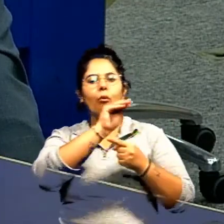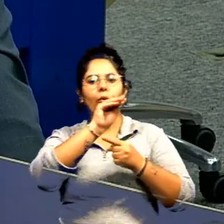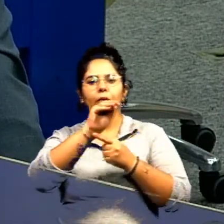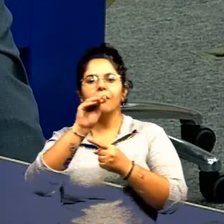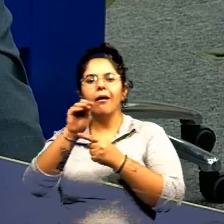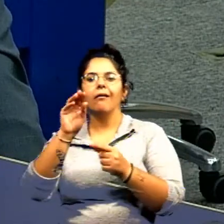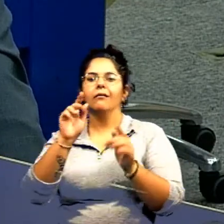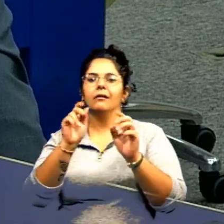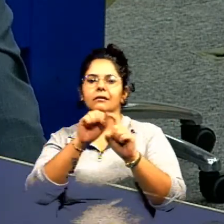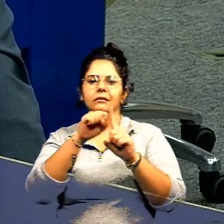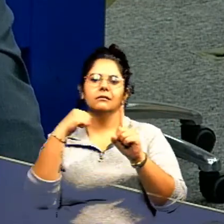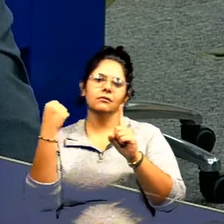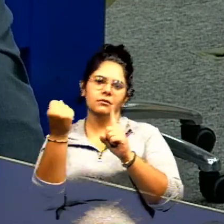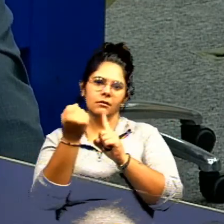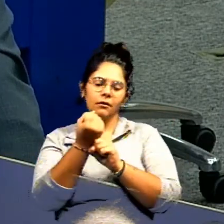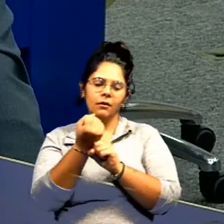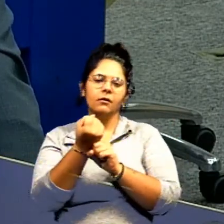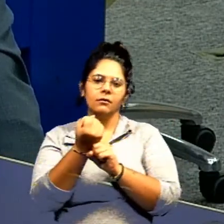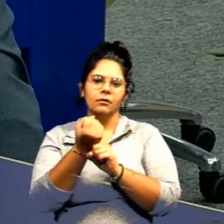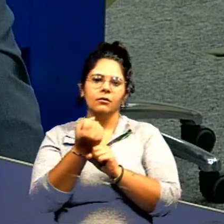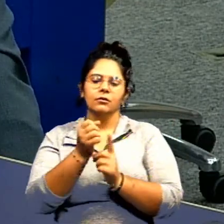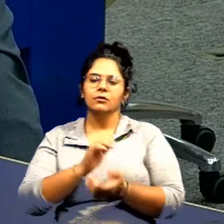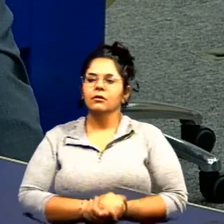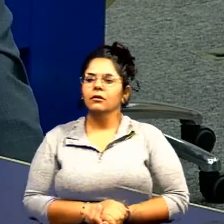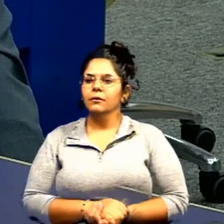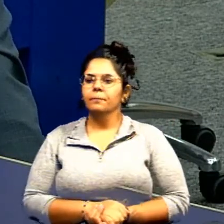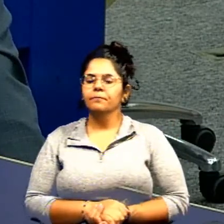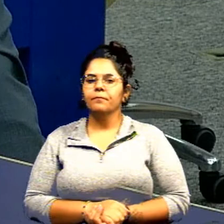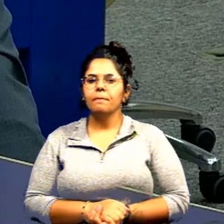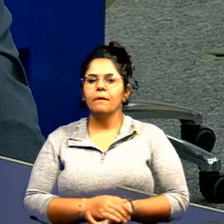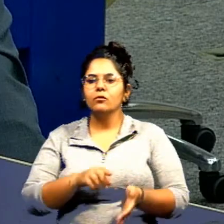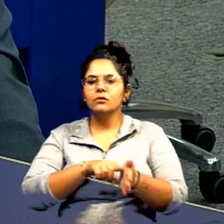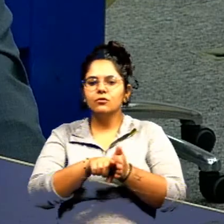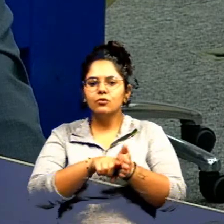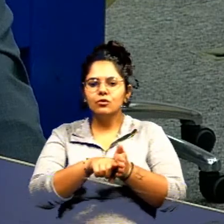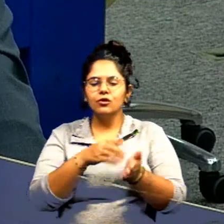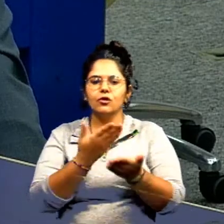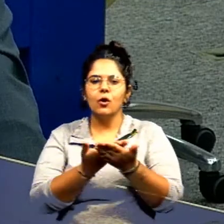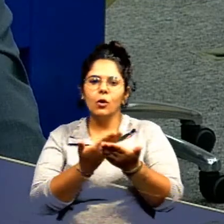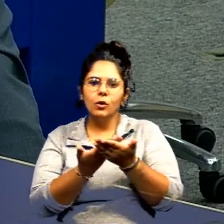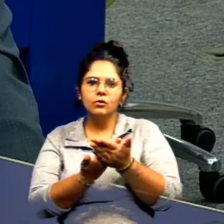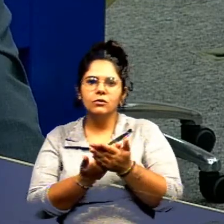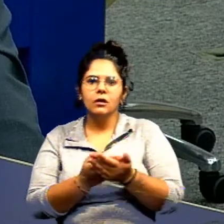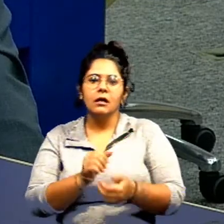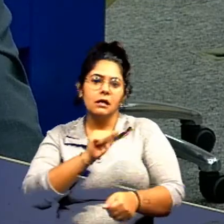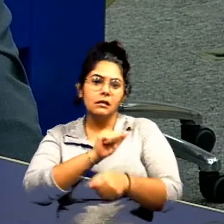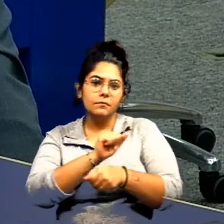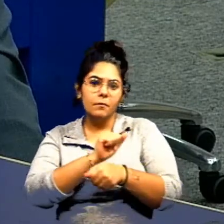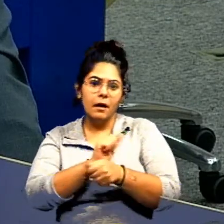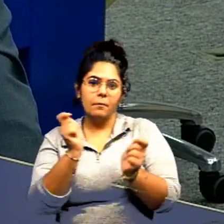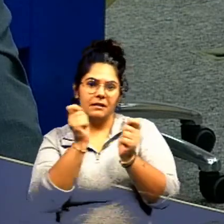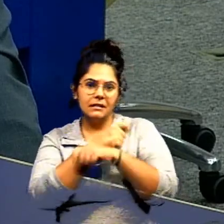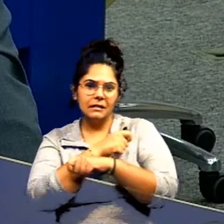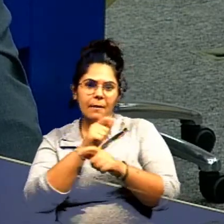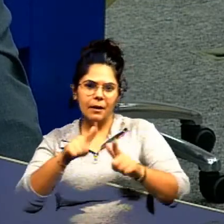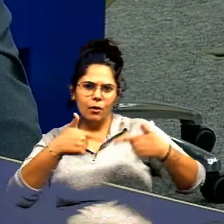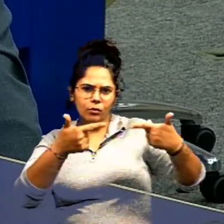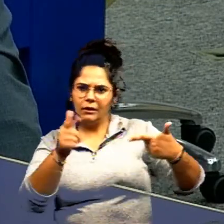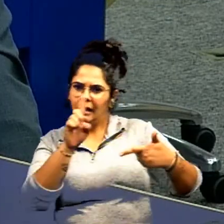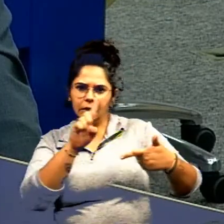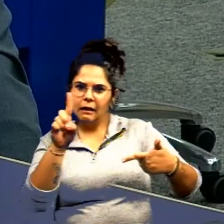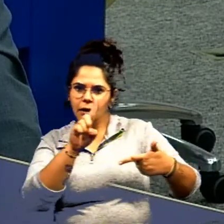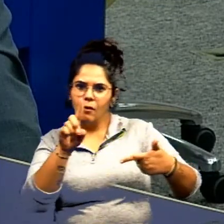antes de qualquer outra coisa e como dizem todos os estudiosos da área seu presidente não espere precisar para defender